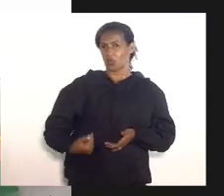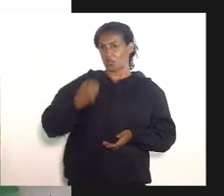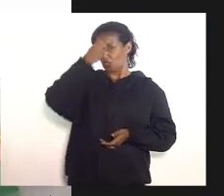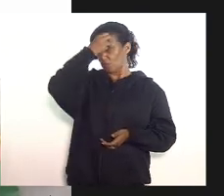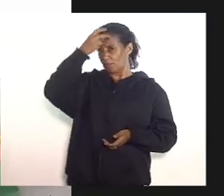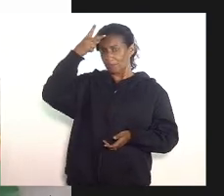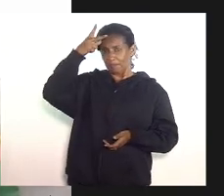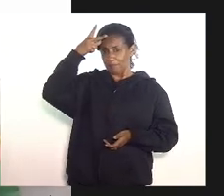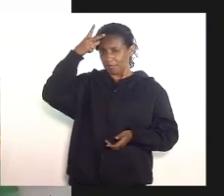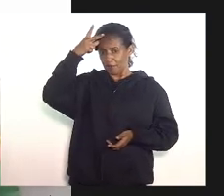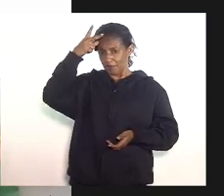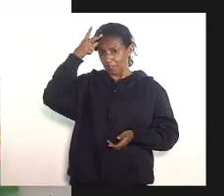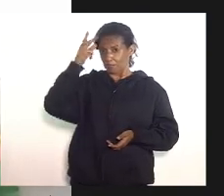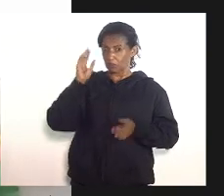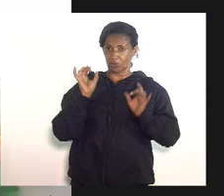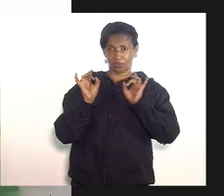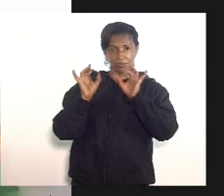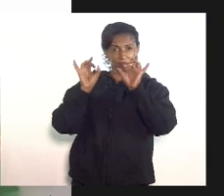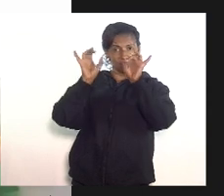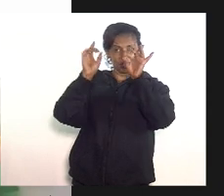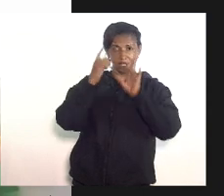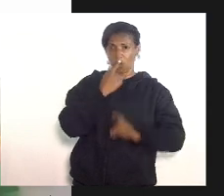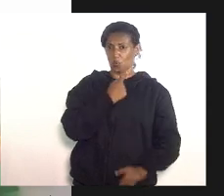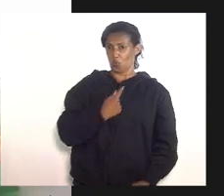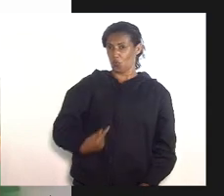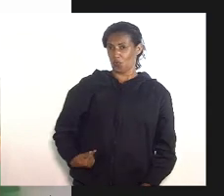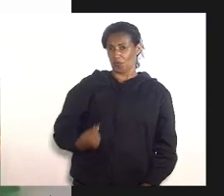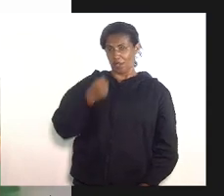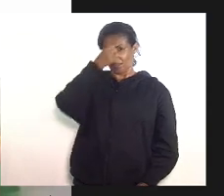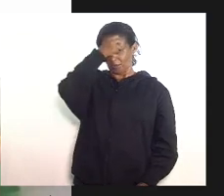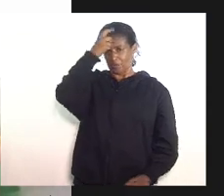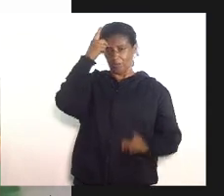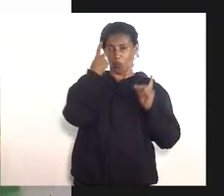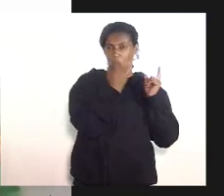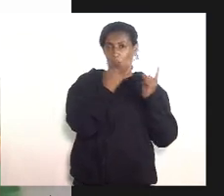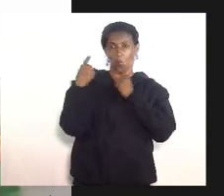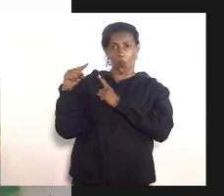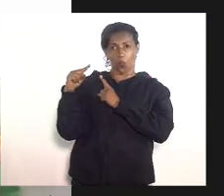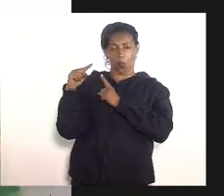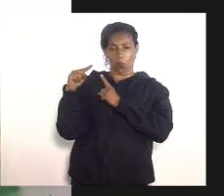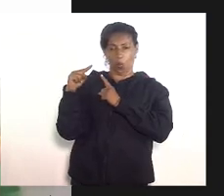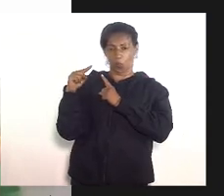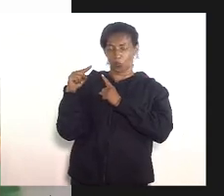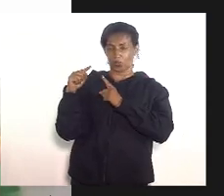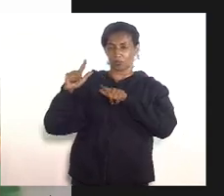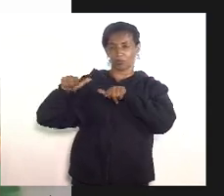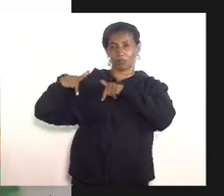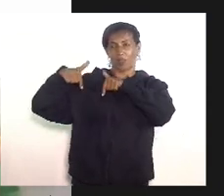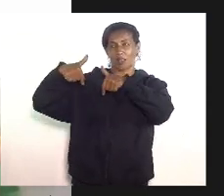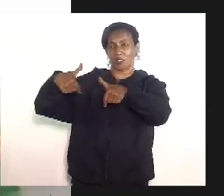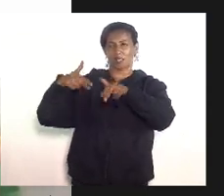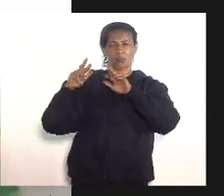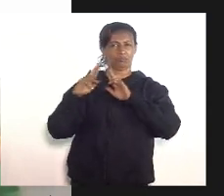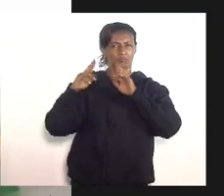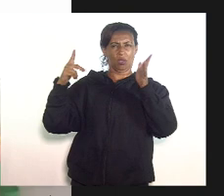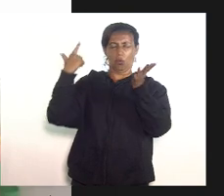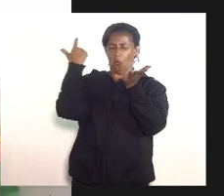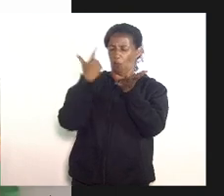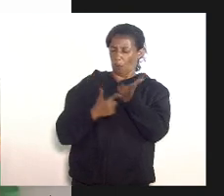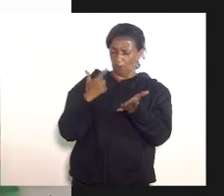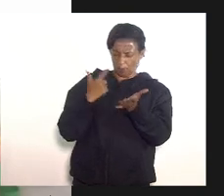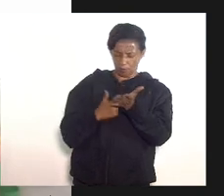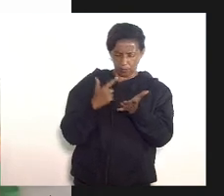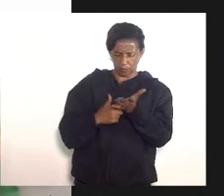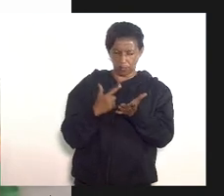em especial governadores e prefeitos que não são negacionistas e que não tiveram uma ação completamente descomprometida